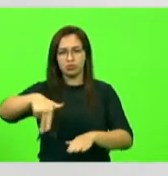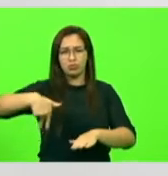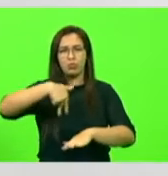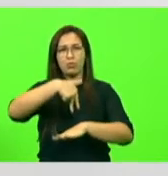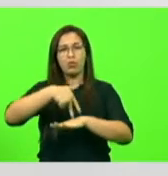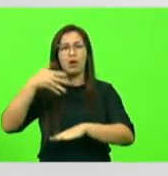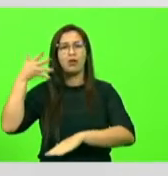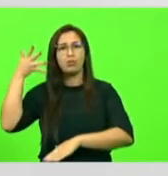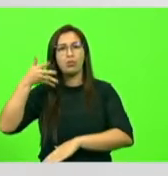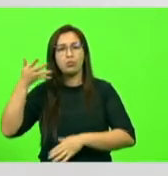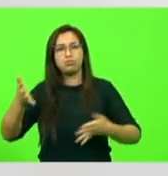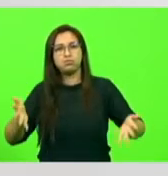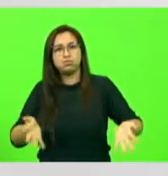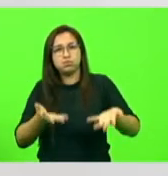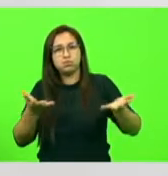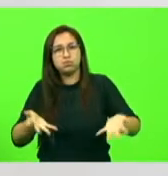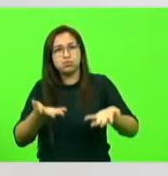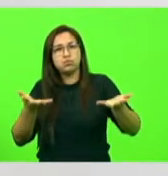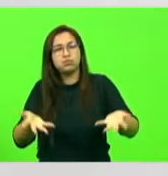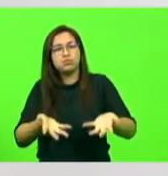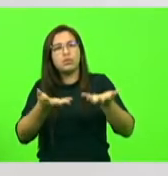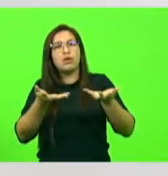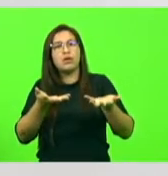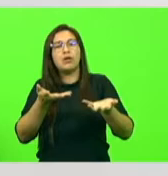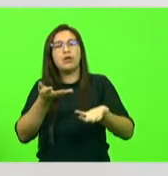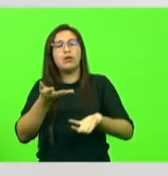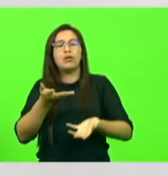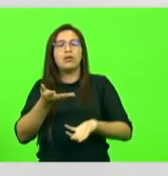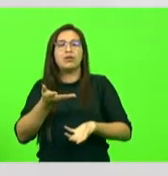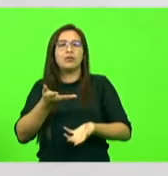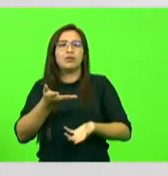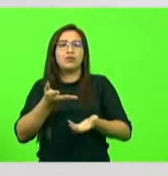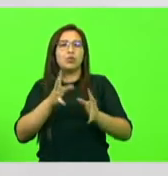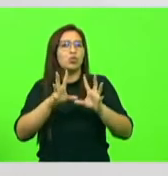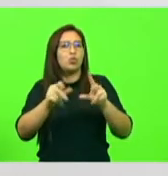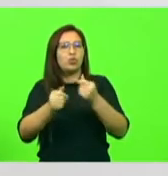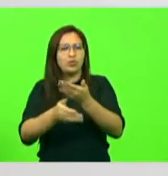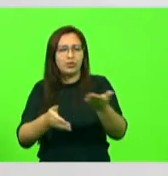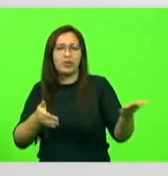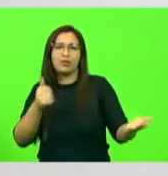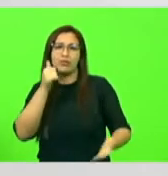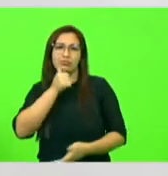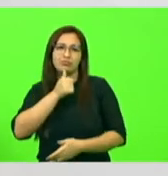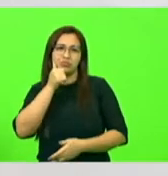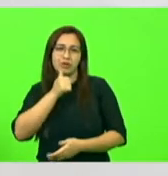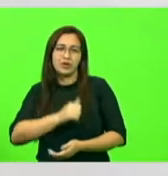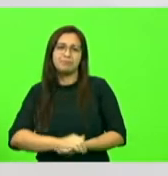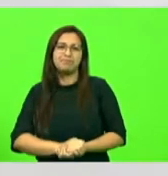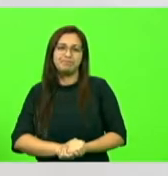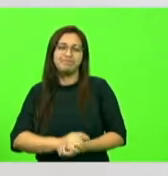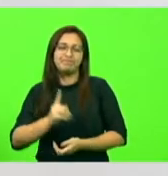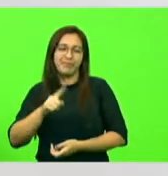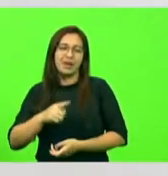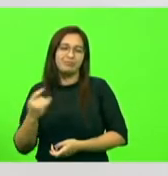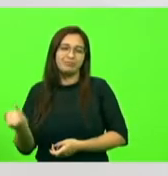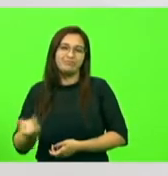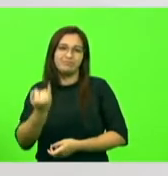encorajar. É uma palavra de coragem para as mulheres. Isso é extremamente importante.